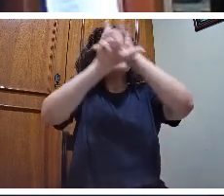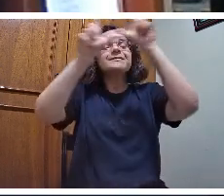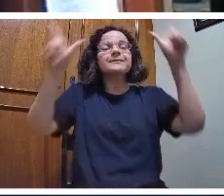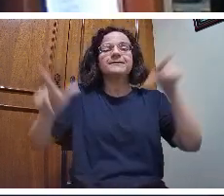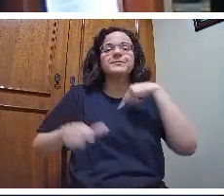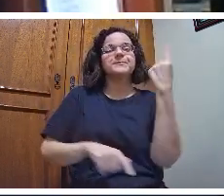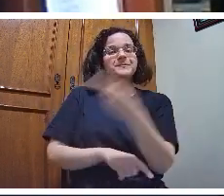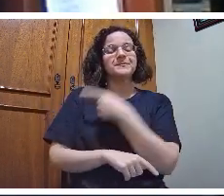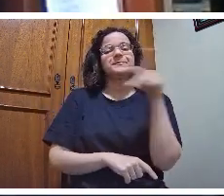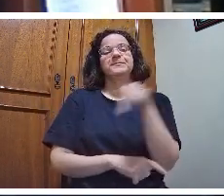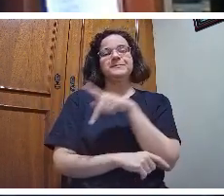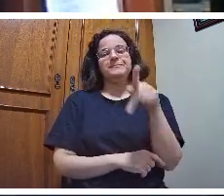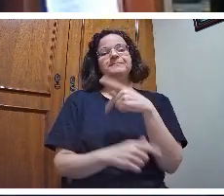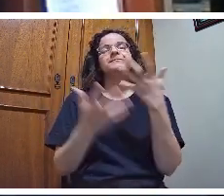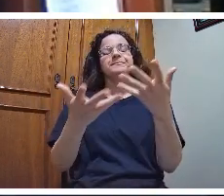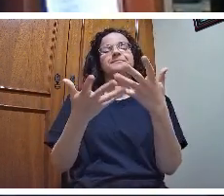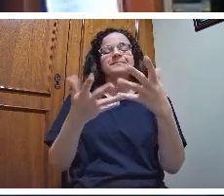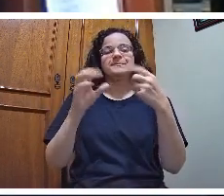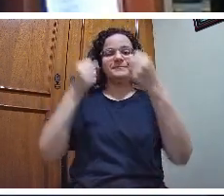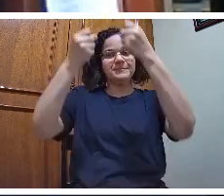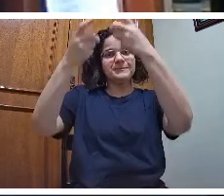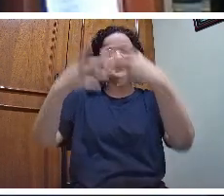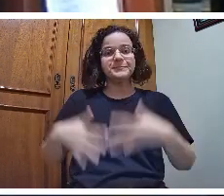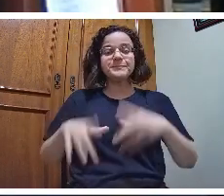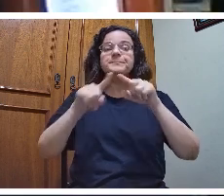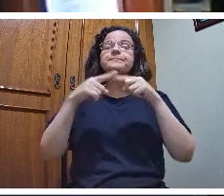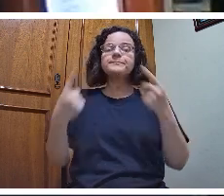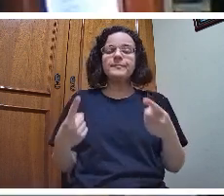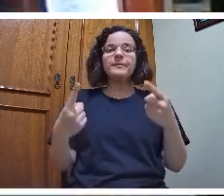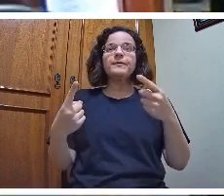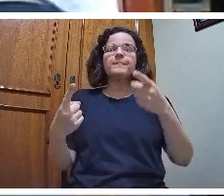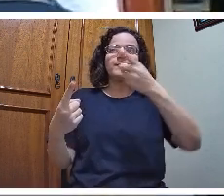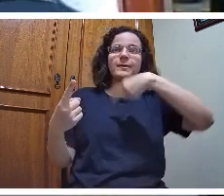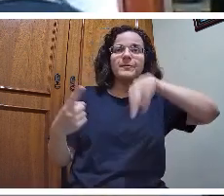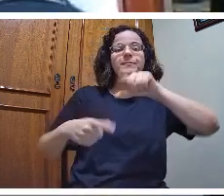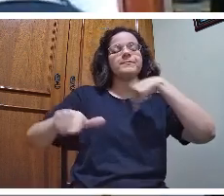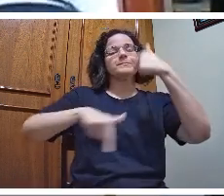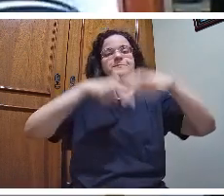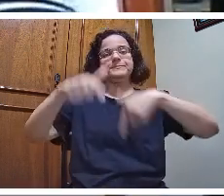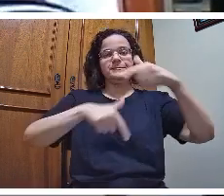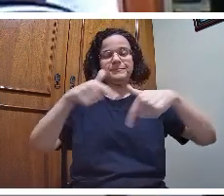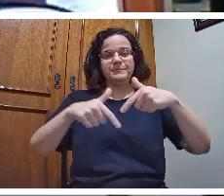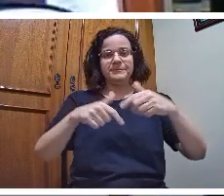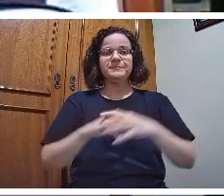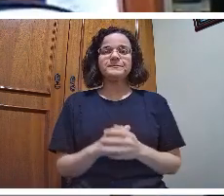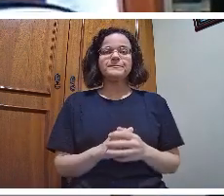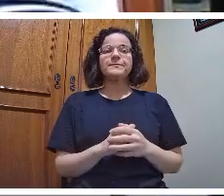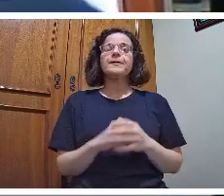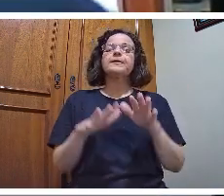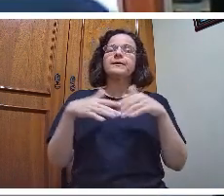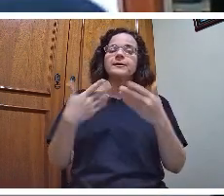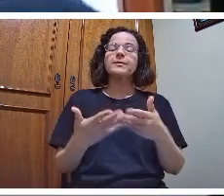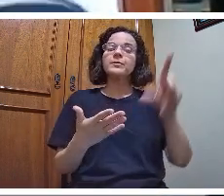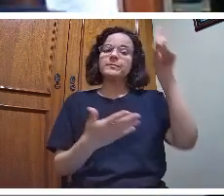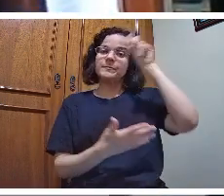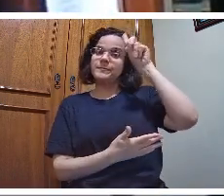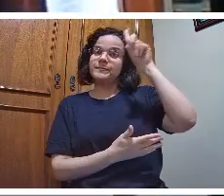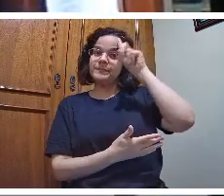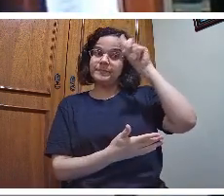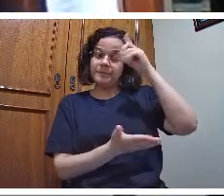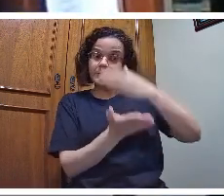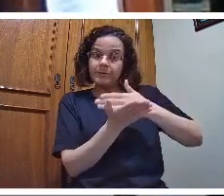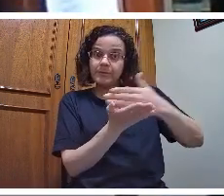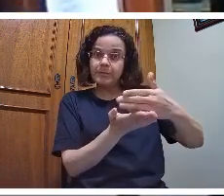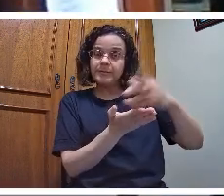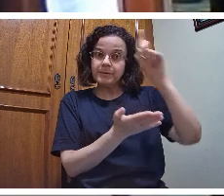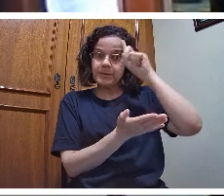para ele. Todavia, este é o nosso trabalho. Partir do cotidiano, chegar ao